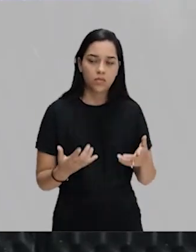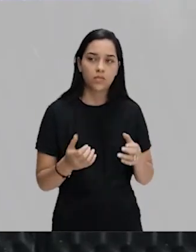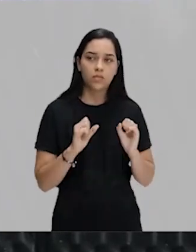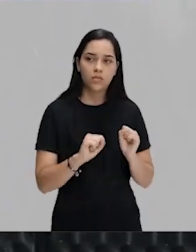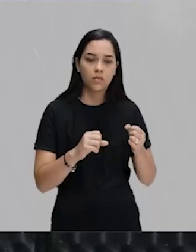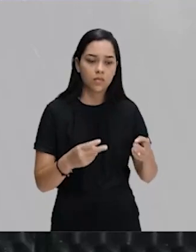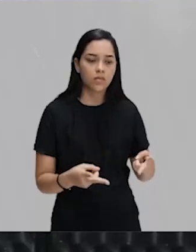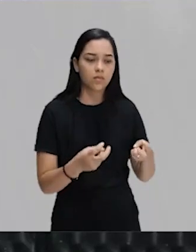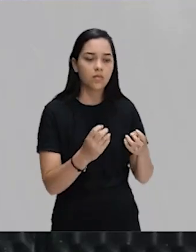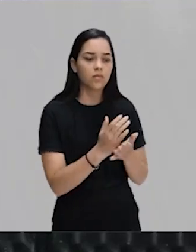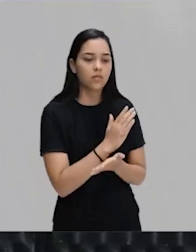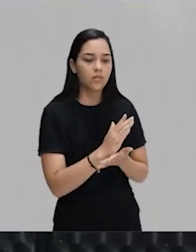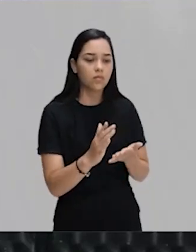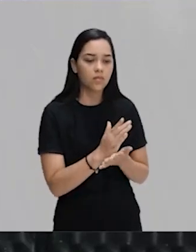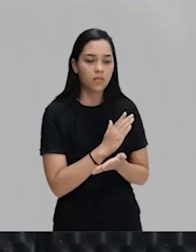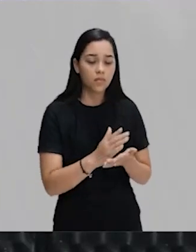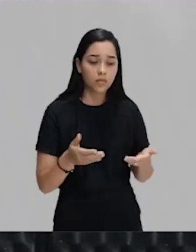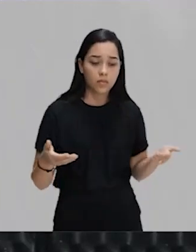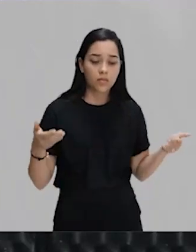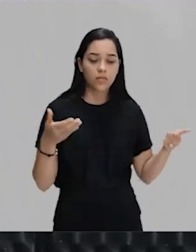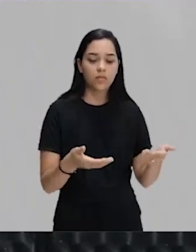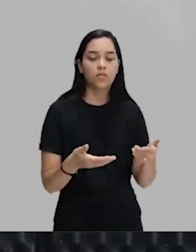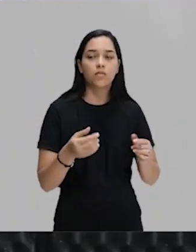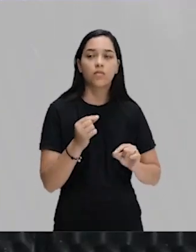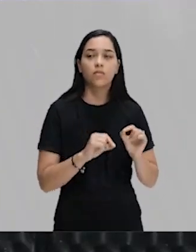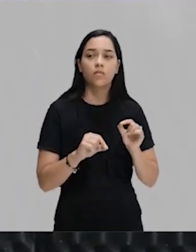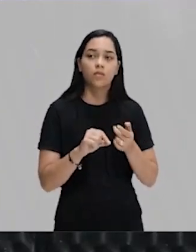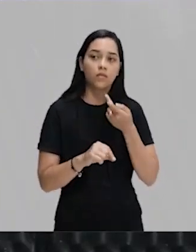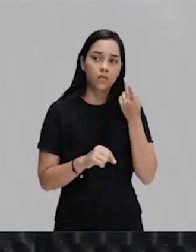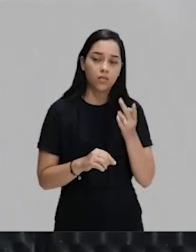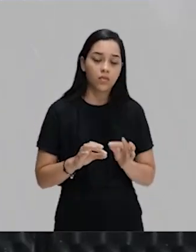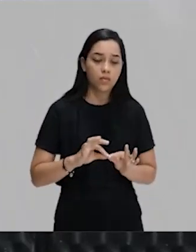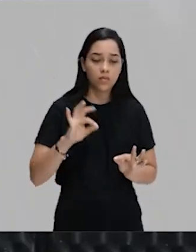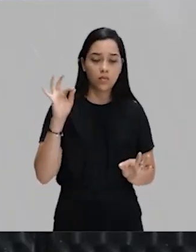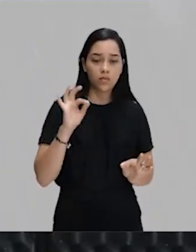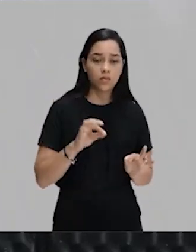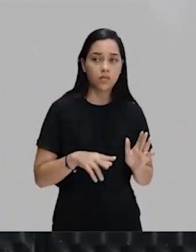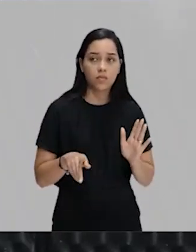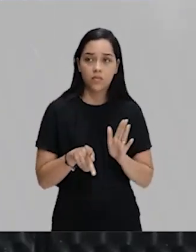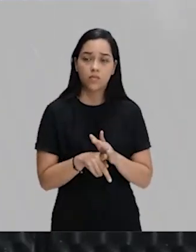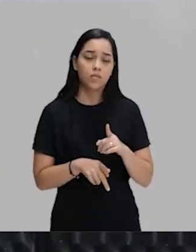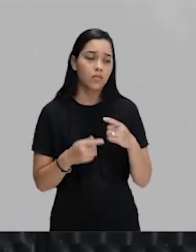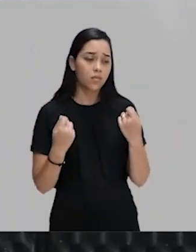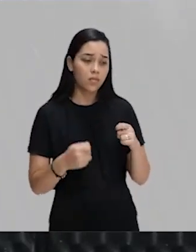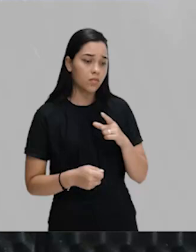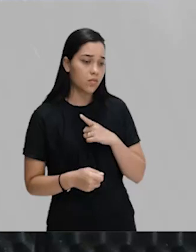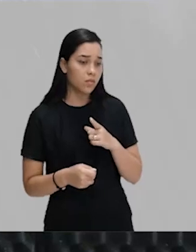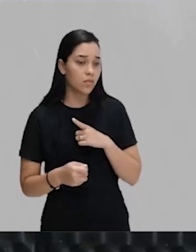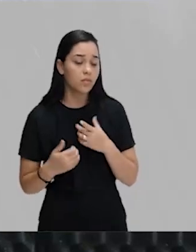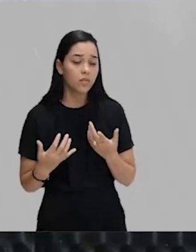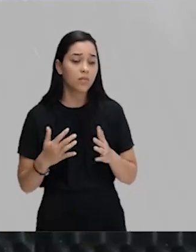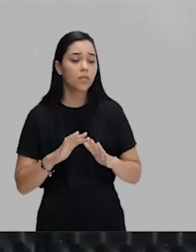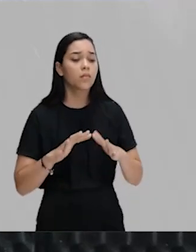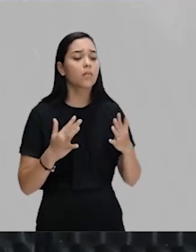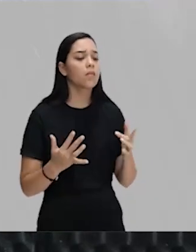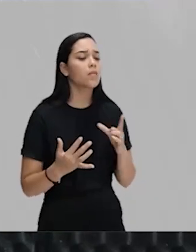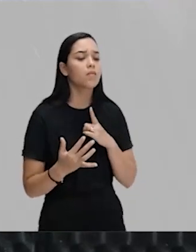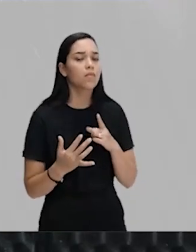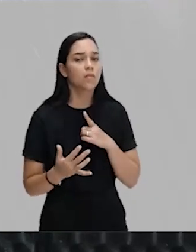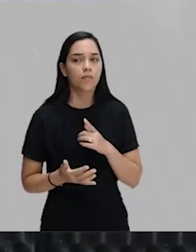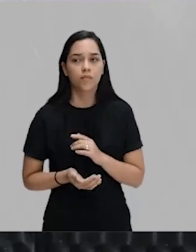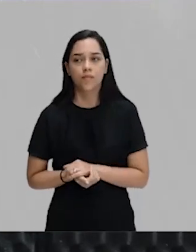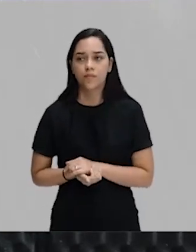observa alguns discursos atuais dizendo que o espírito republicano, você tem que ter espírito republicano. Mas qual o espírito